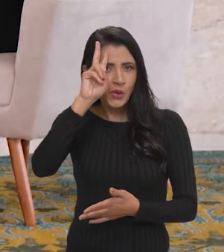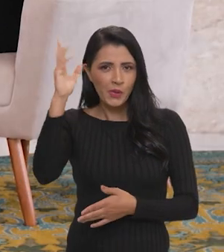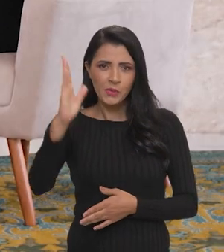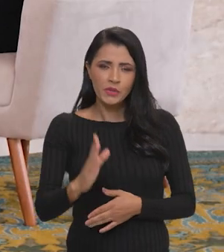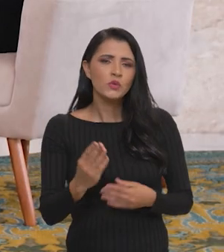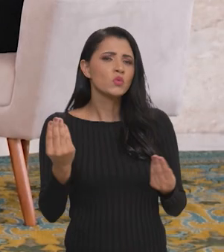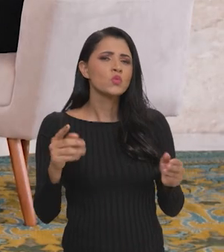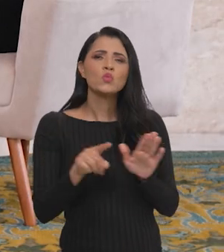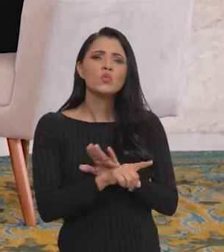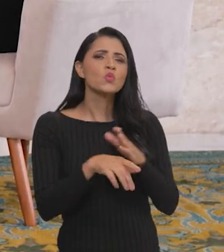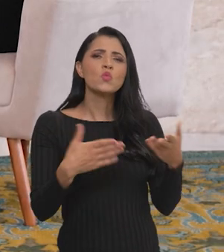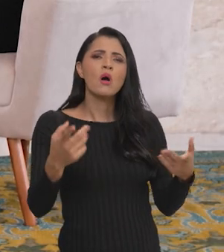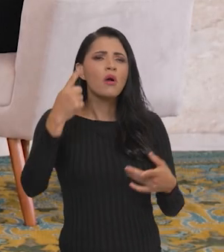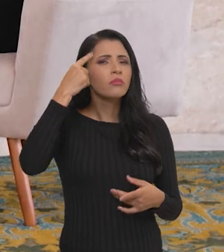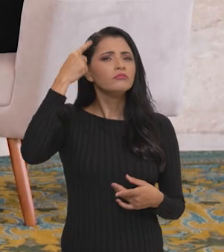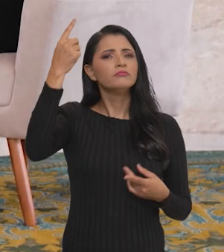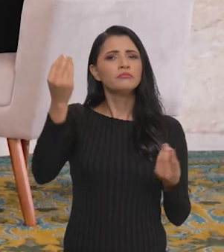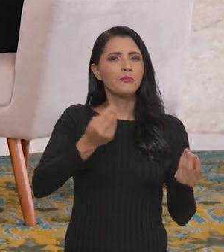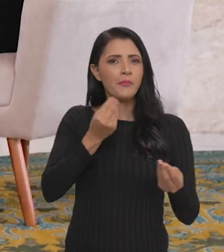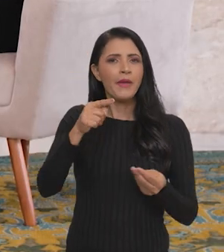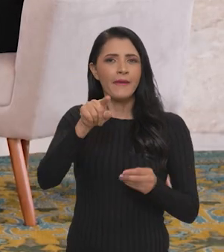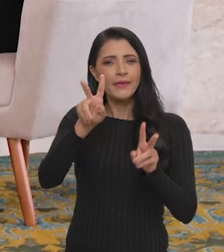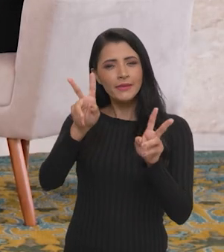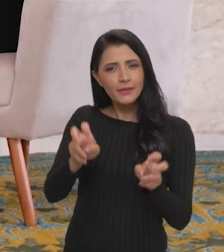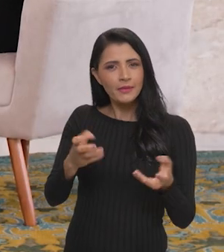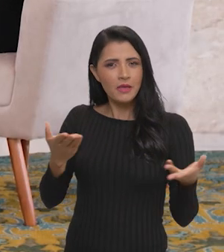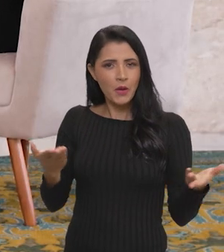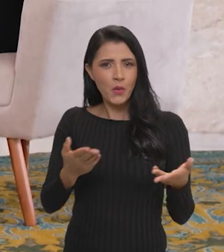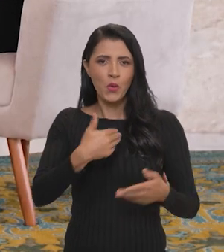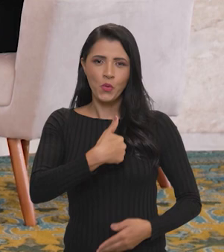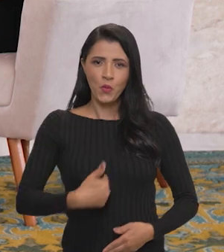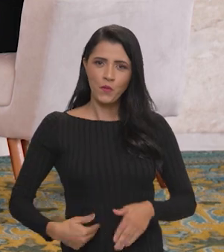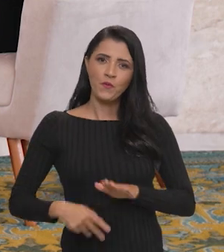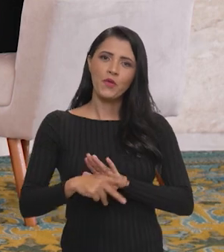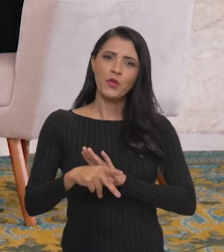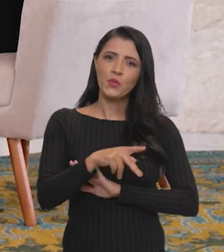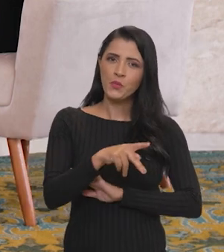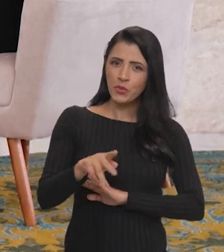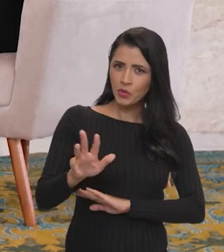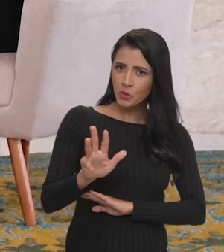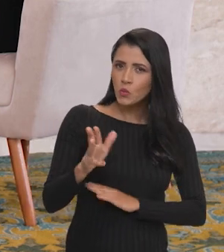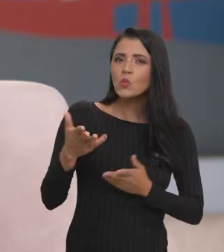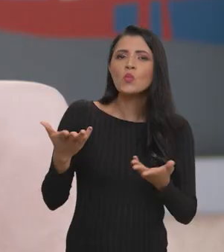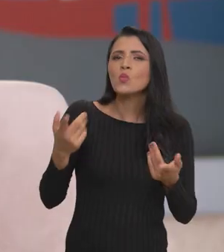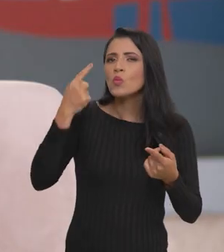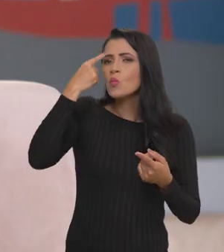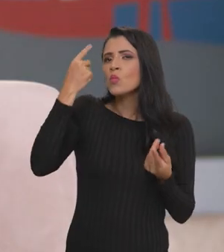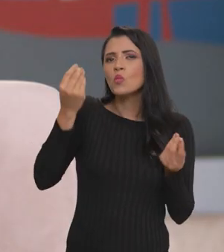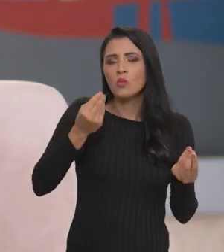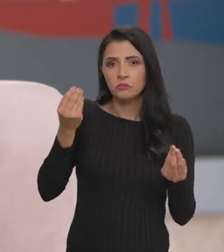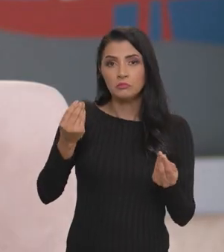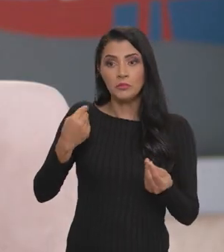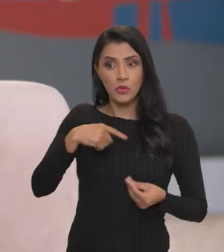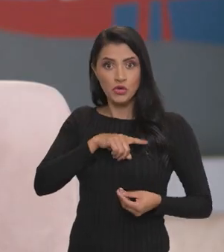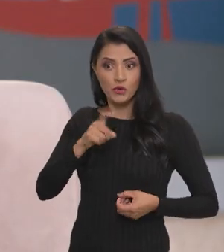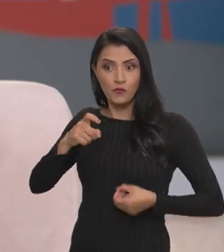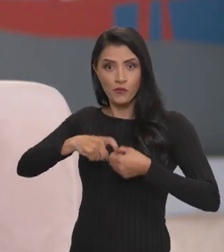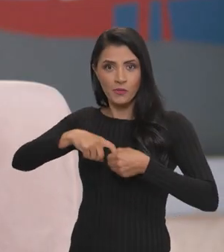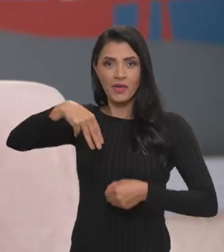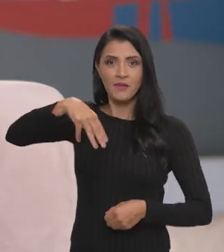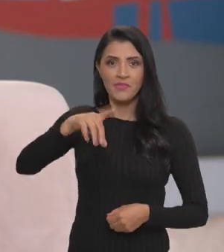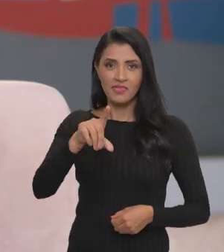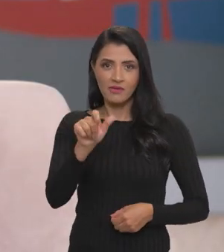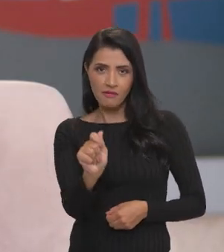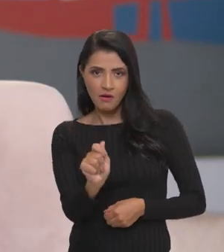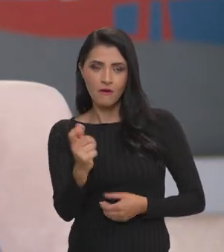Quais são as ideias para esse tema agora aqui no governo do presidente Lula? Nós, quando retomamos